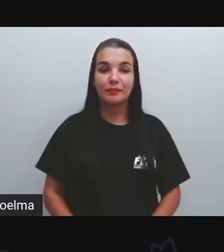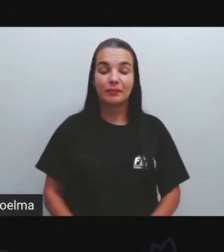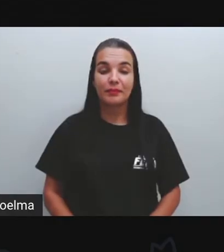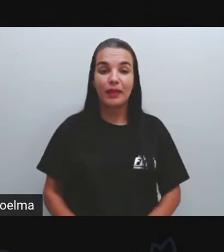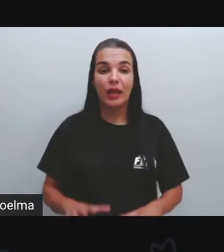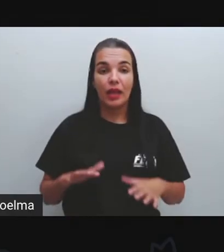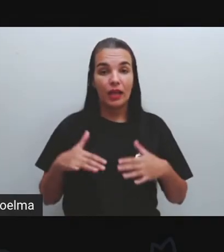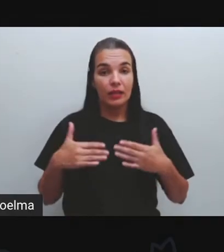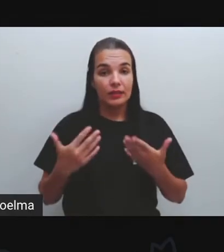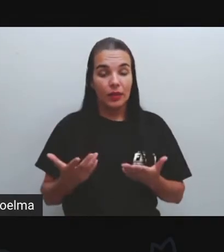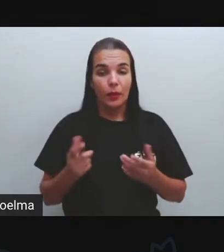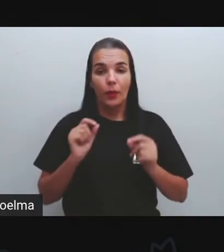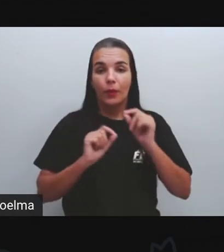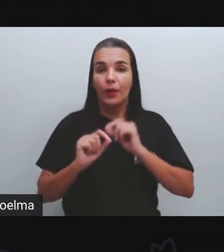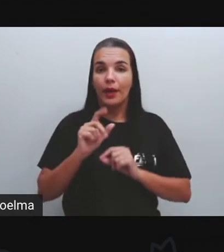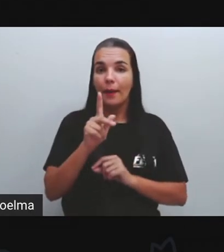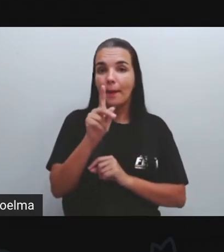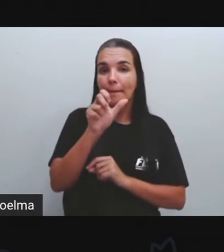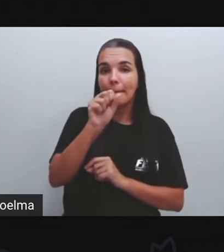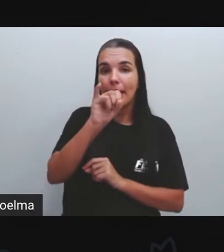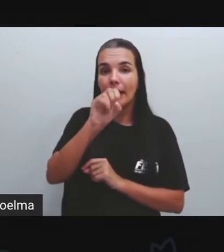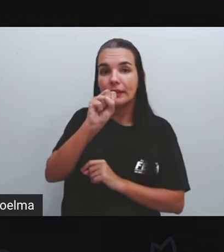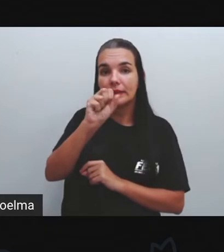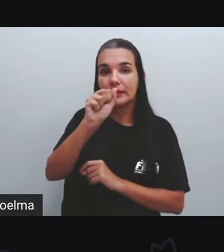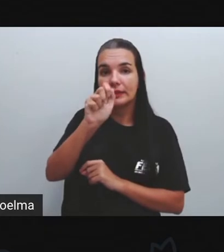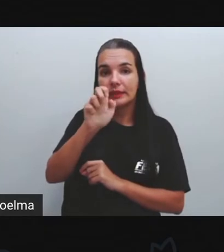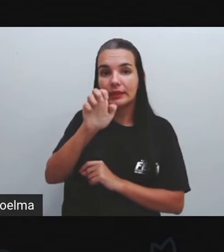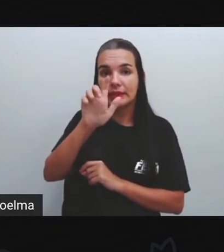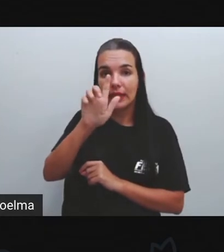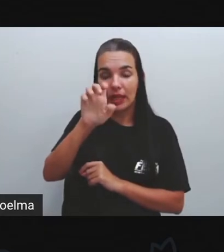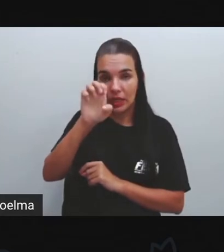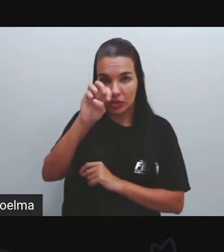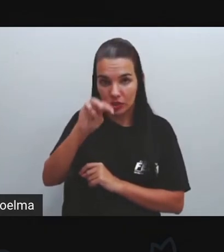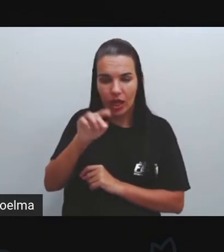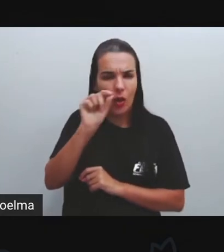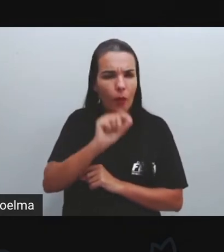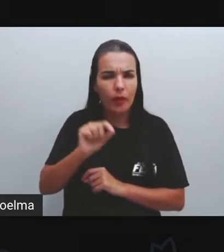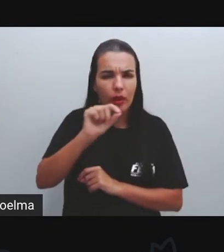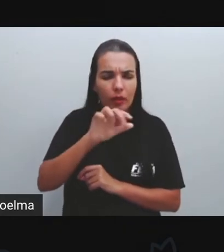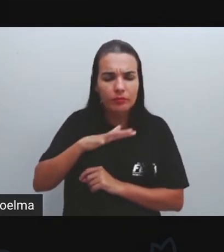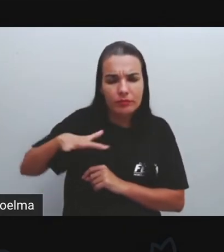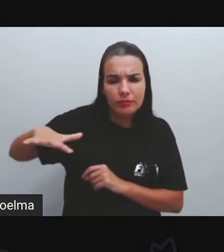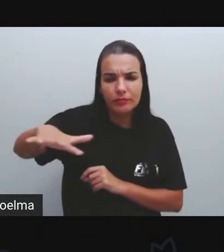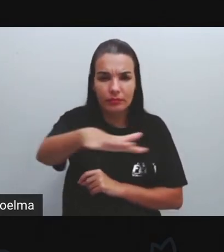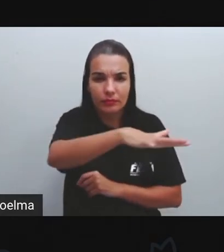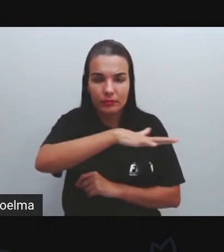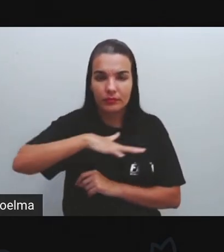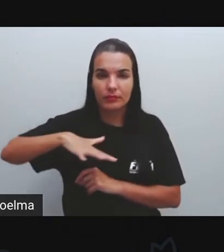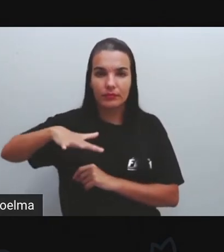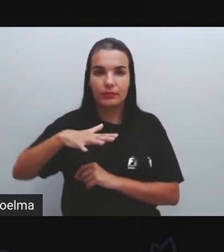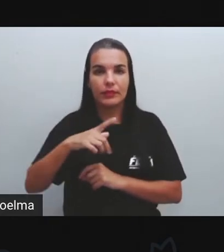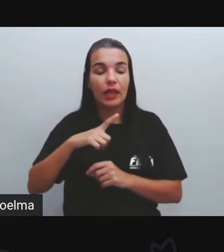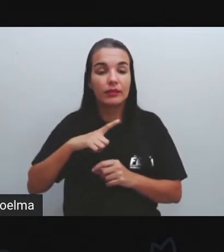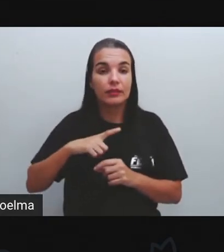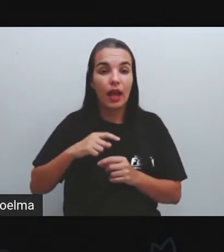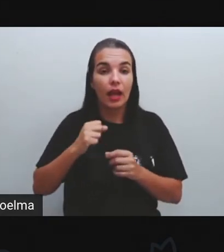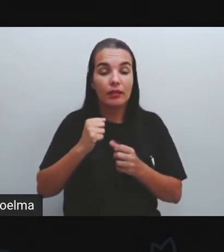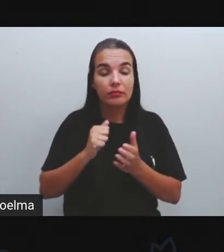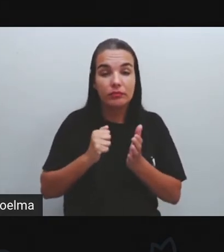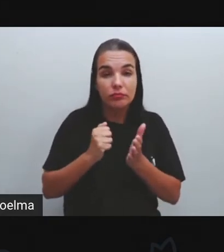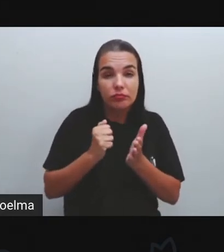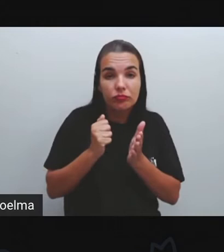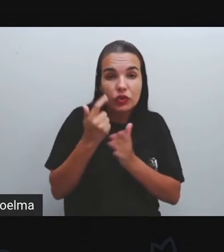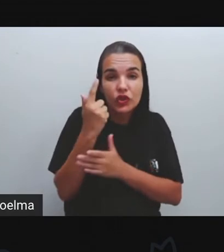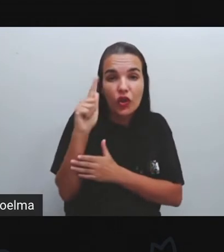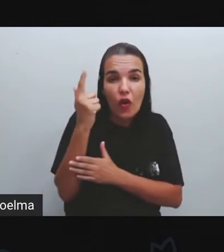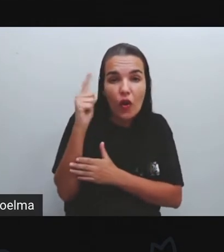A paisagem é uma categoria de análise da geografia que nos auxilia na compreensão do espaço a partir de